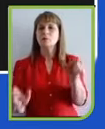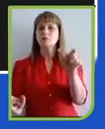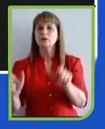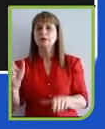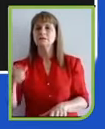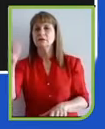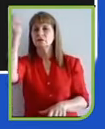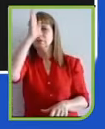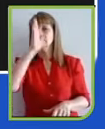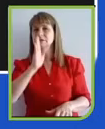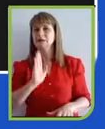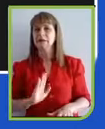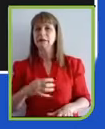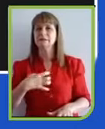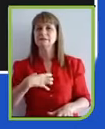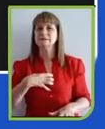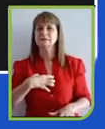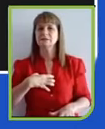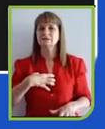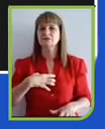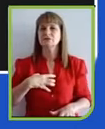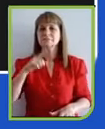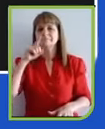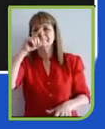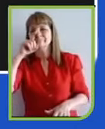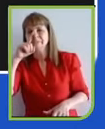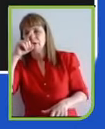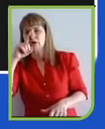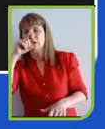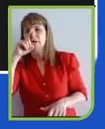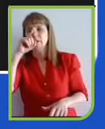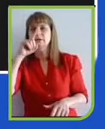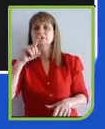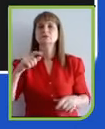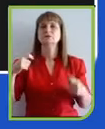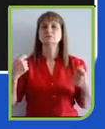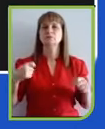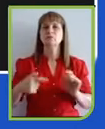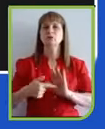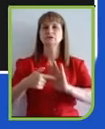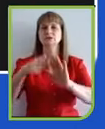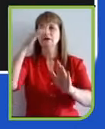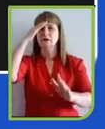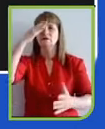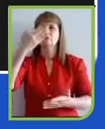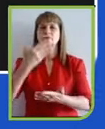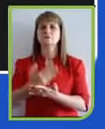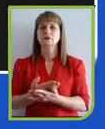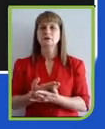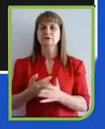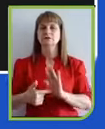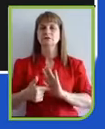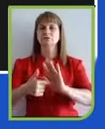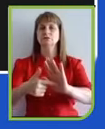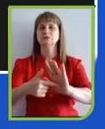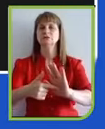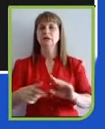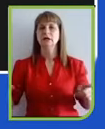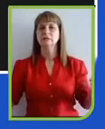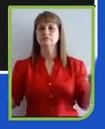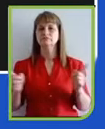presente, da necessidade de mostrar confiança, de mostrar estar ao lado, as empresas